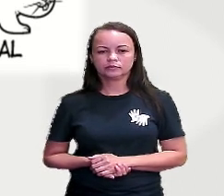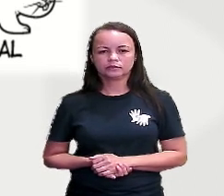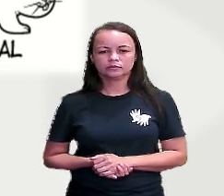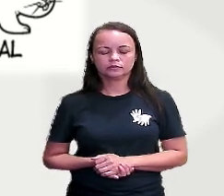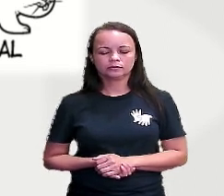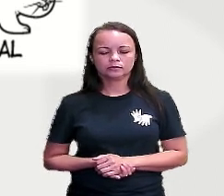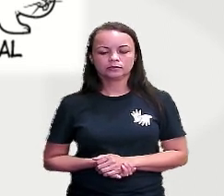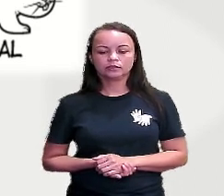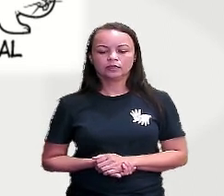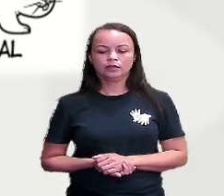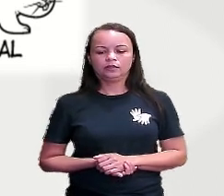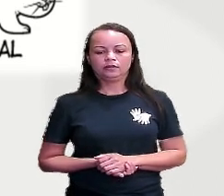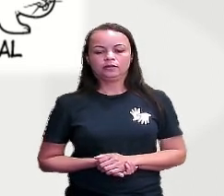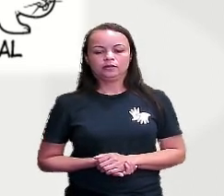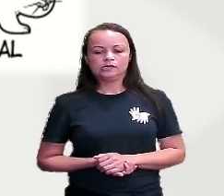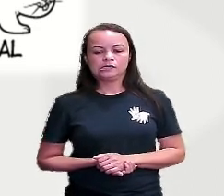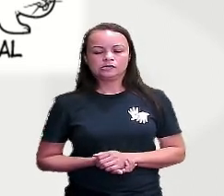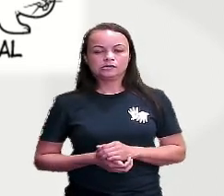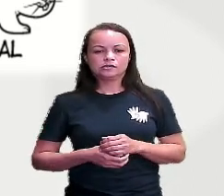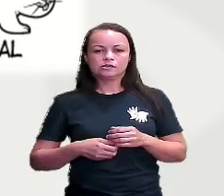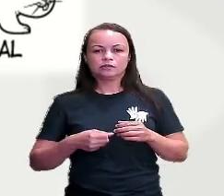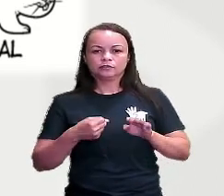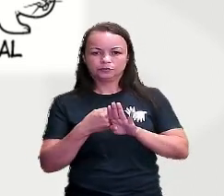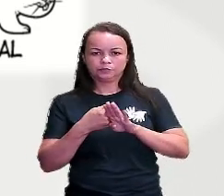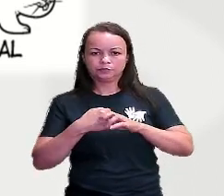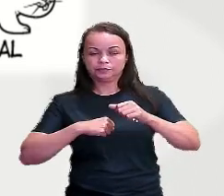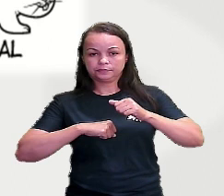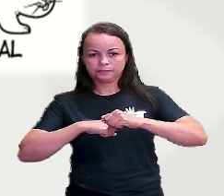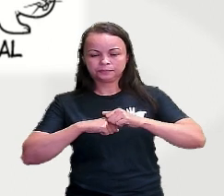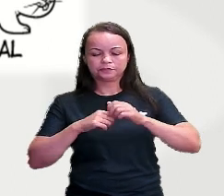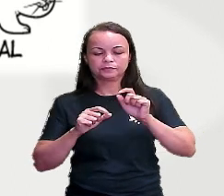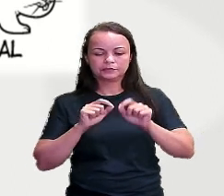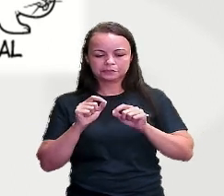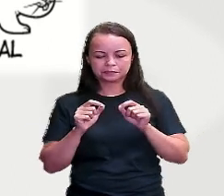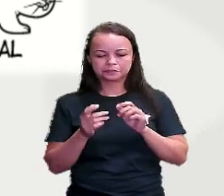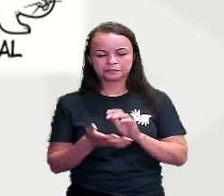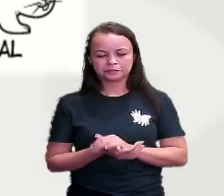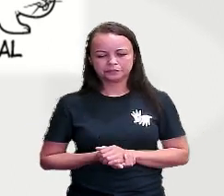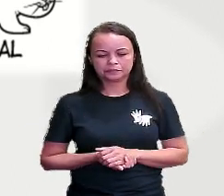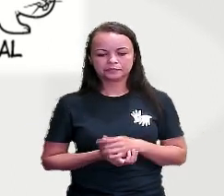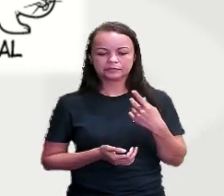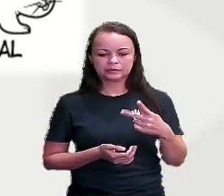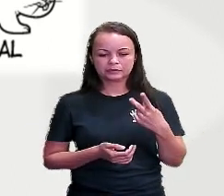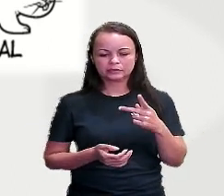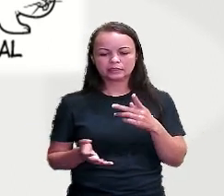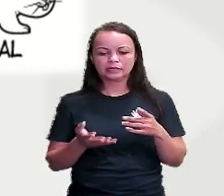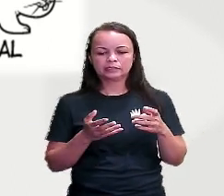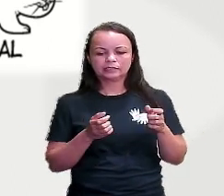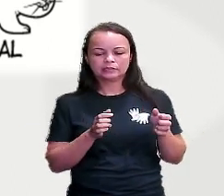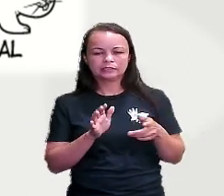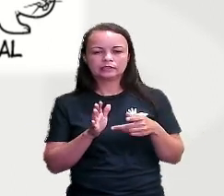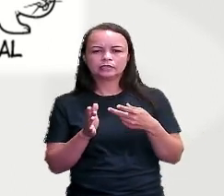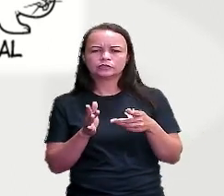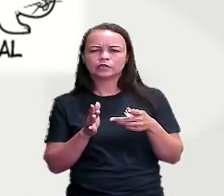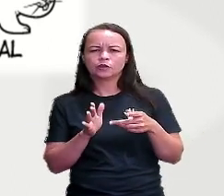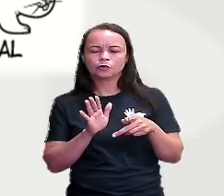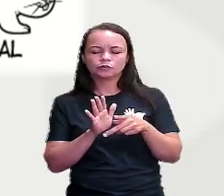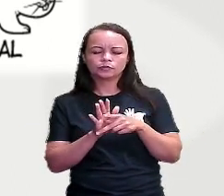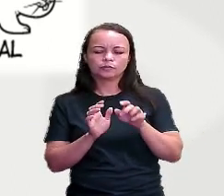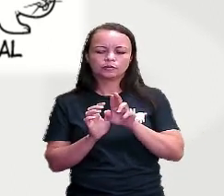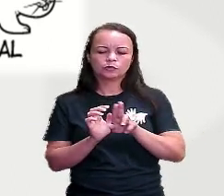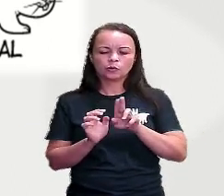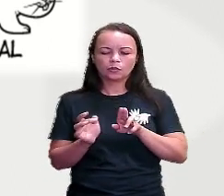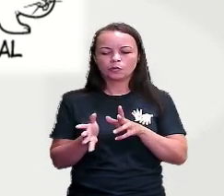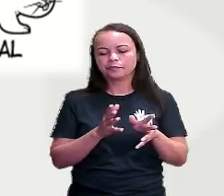Substantivo concreto agora, tá bom? É o substantivo que designa o ser propriamente dito. Os nomes das